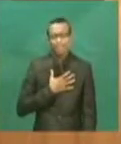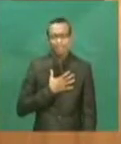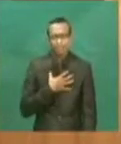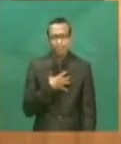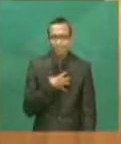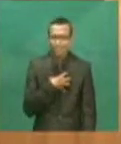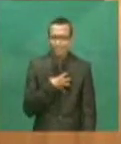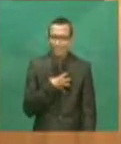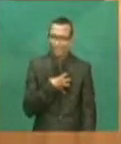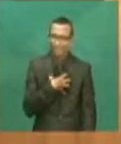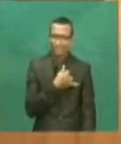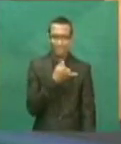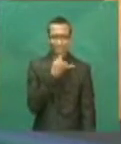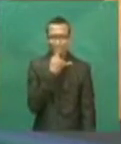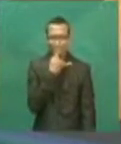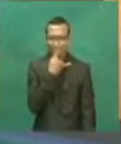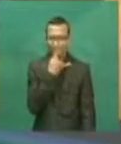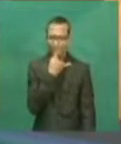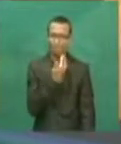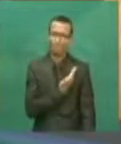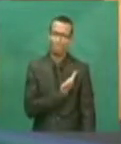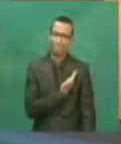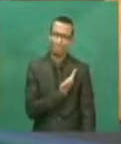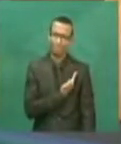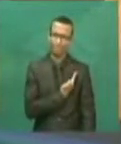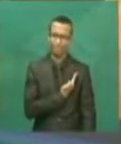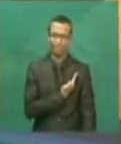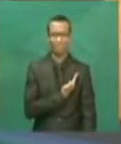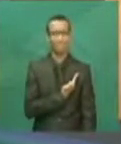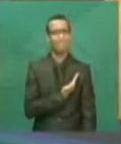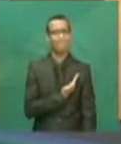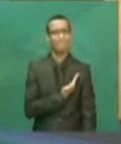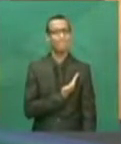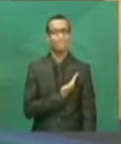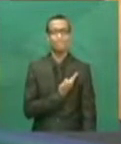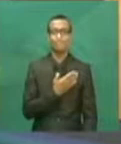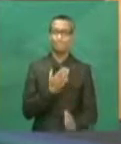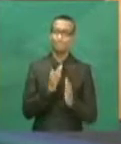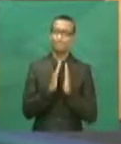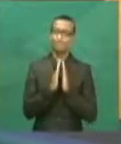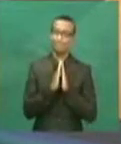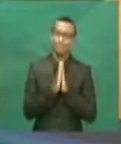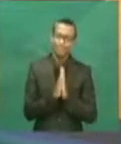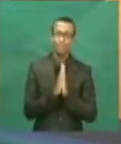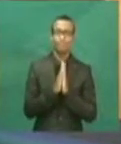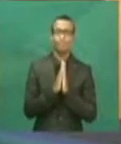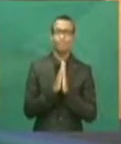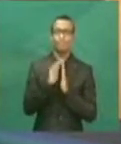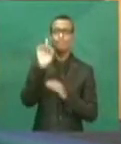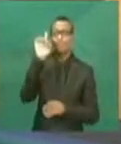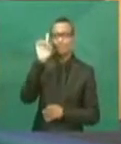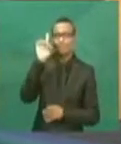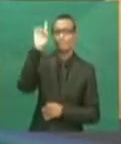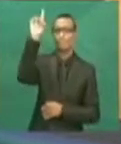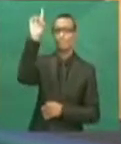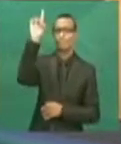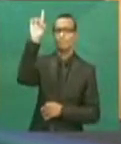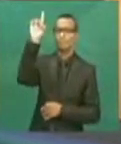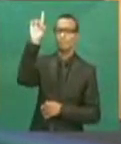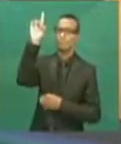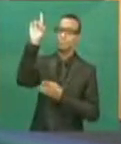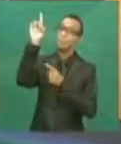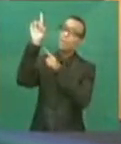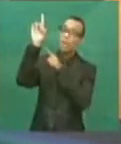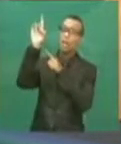pedir a Deus que reserve um lugar digno daquilo que ela foi aqui na terra,